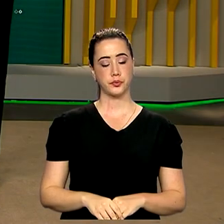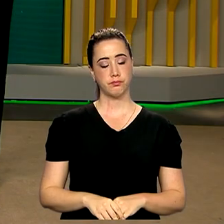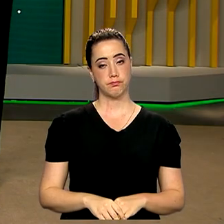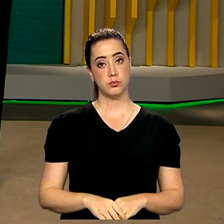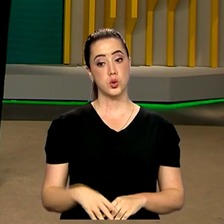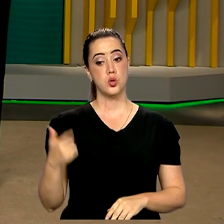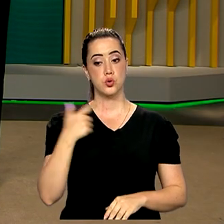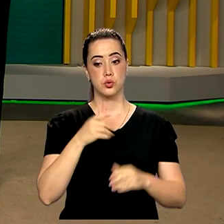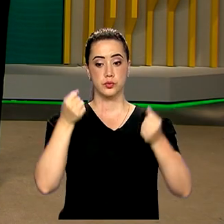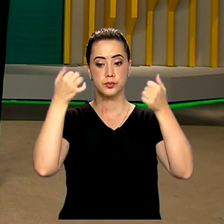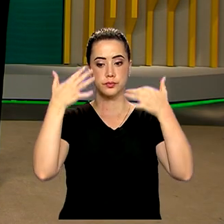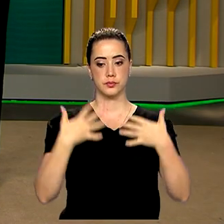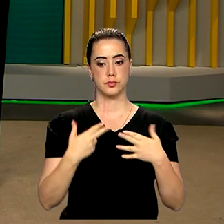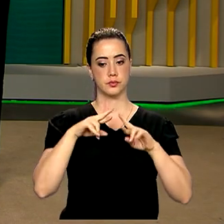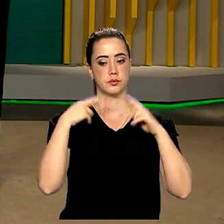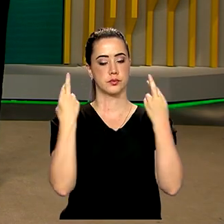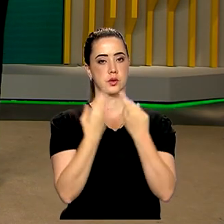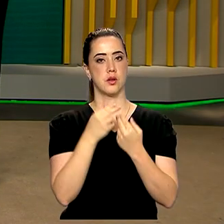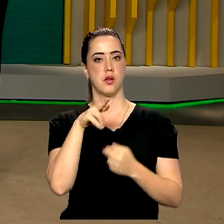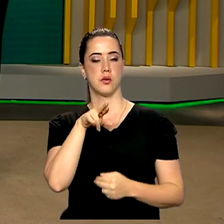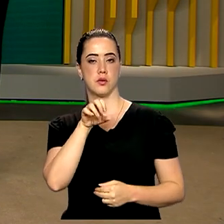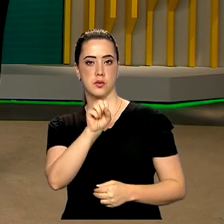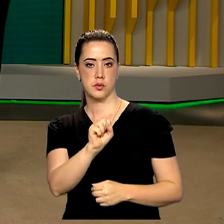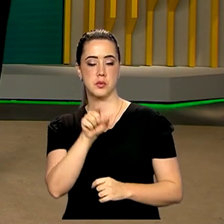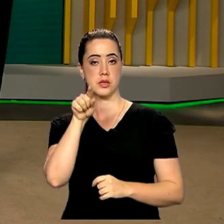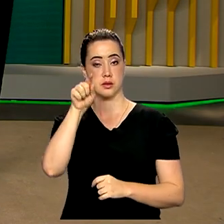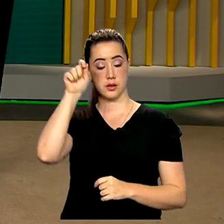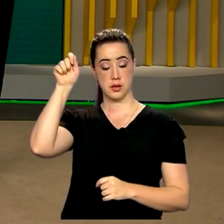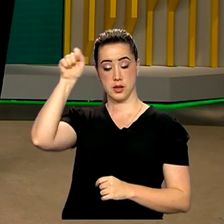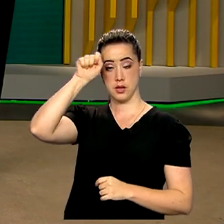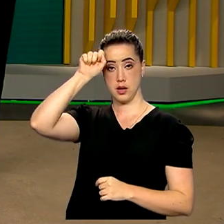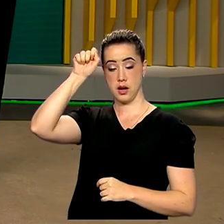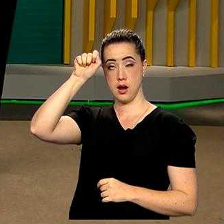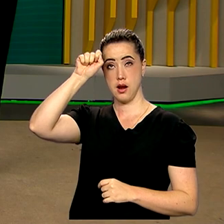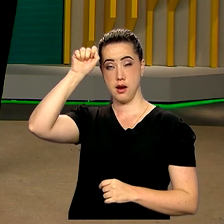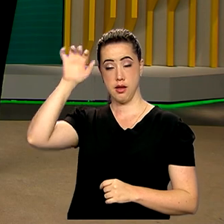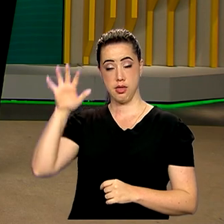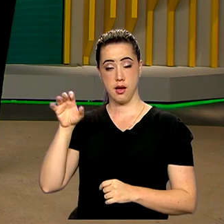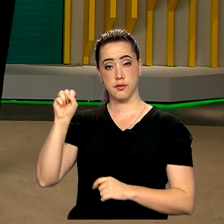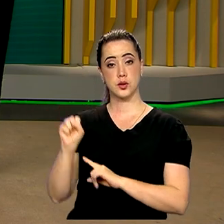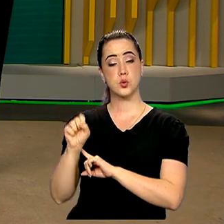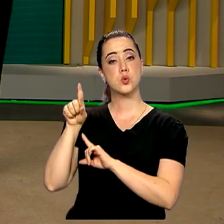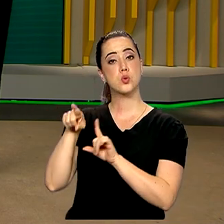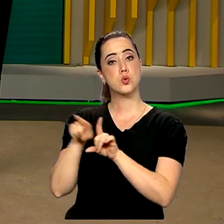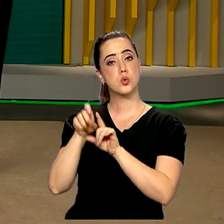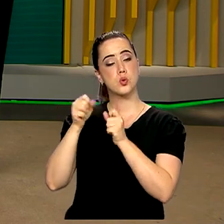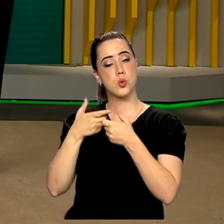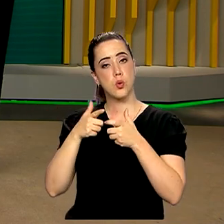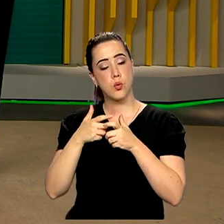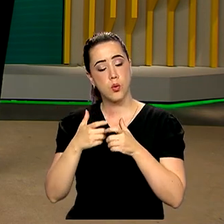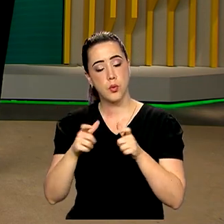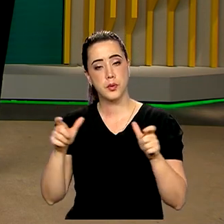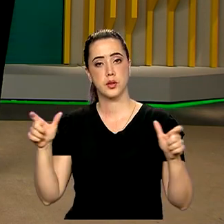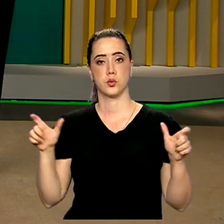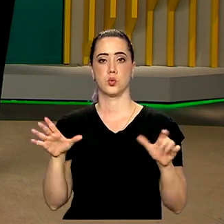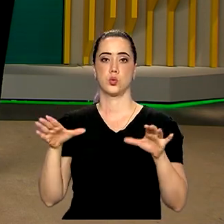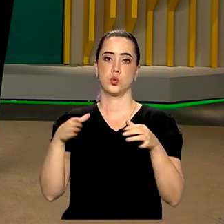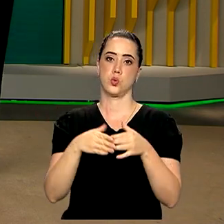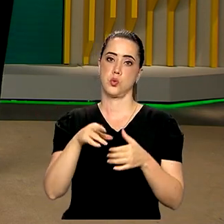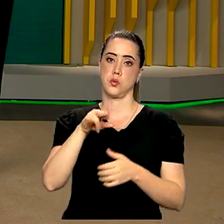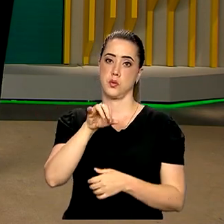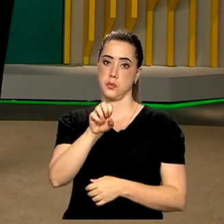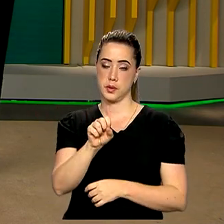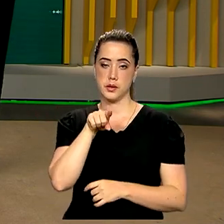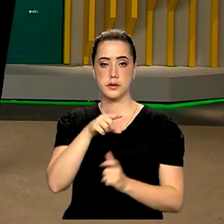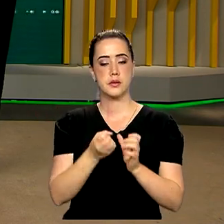Voltando a falar da reunião do BRICS na África do Sul, além da expansão do bloco, especialistas destacam outros temas